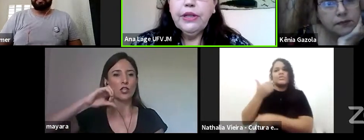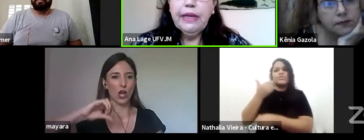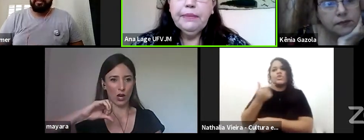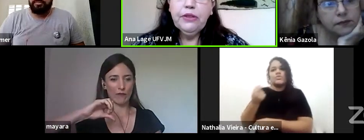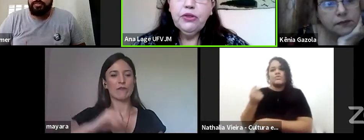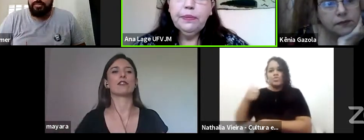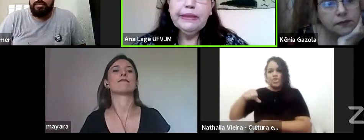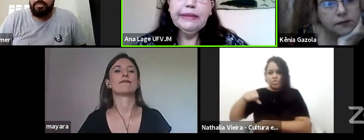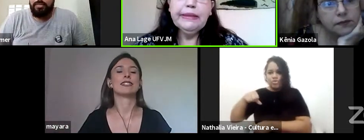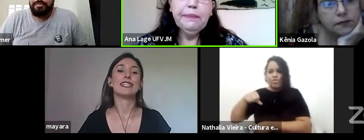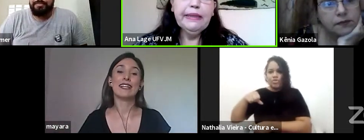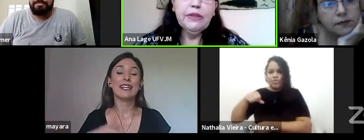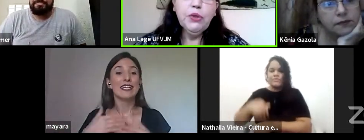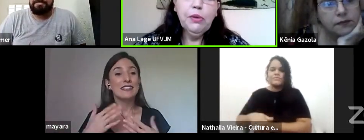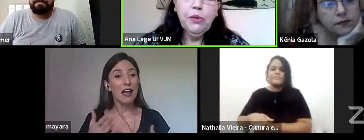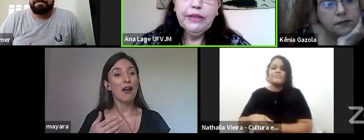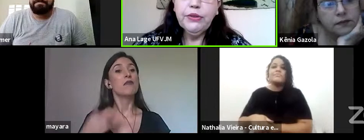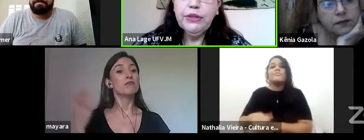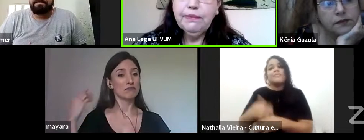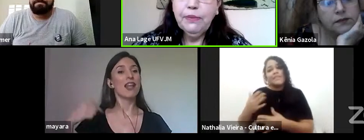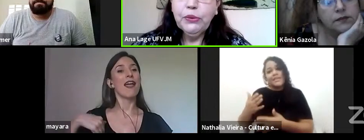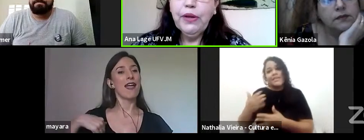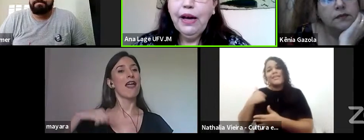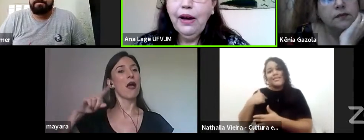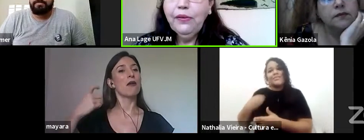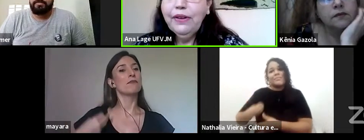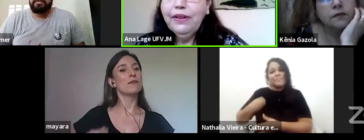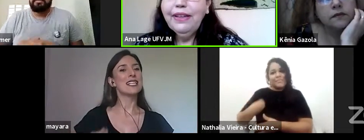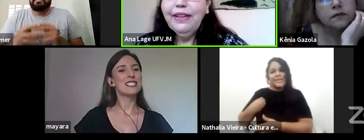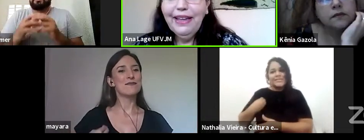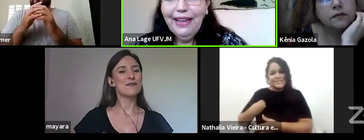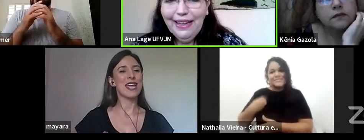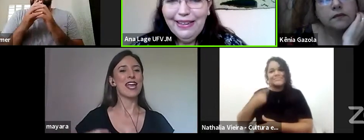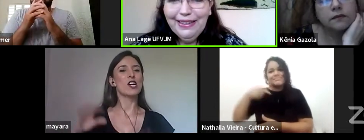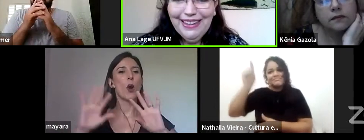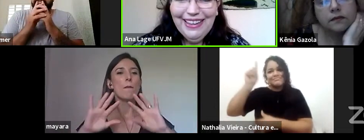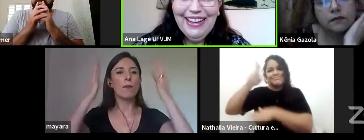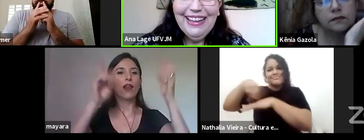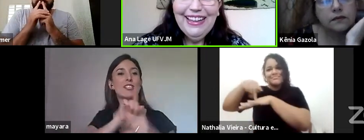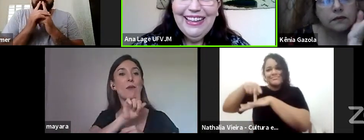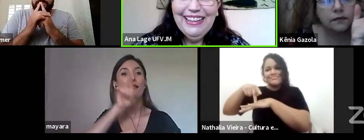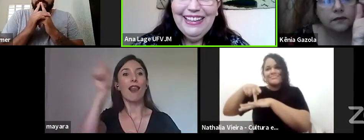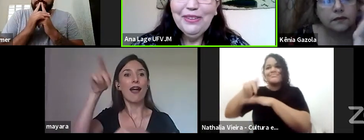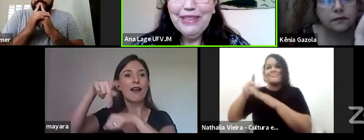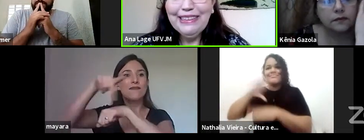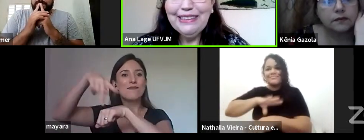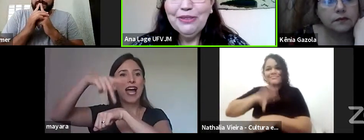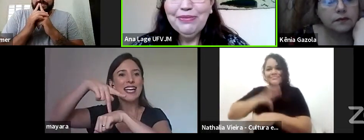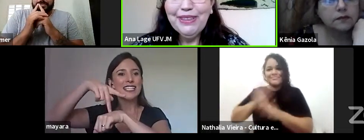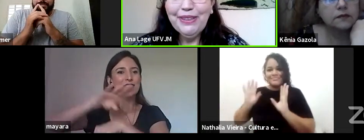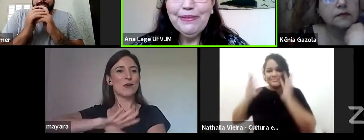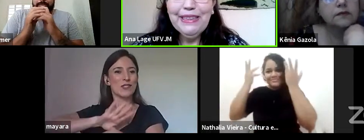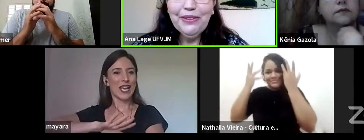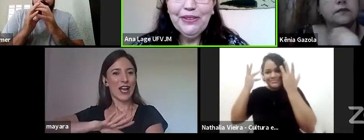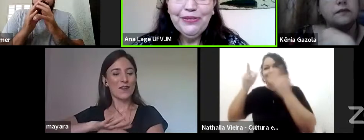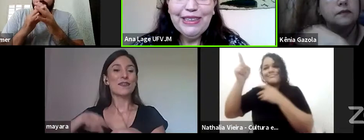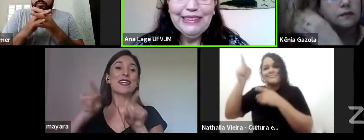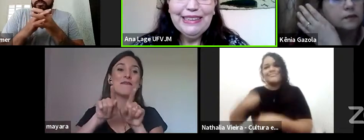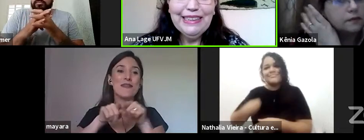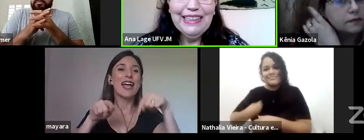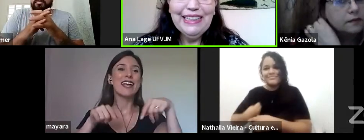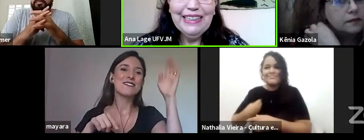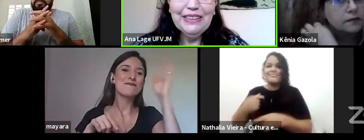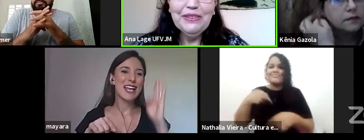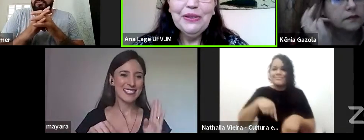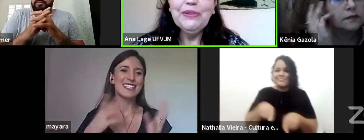Então, curiosamente, eu participei das comemorações em Portugal e no Brasil, porque eu